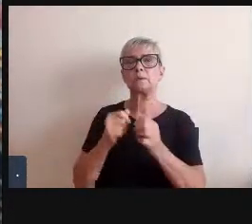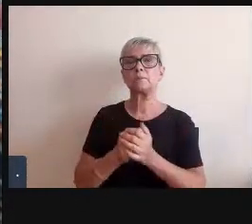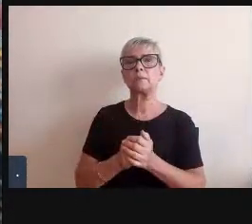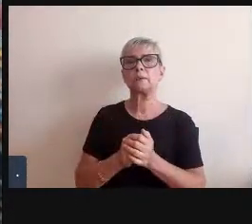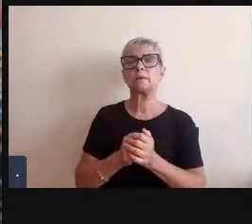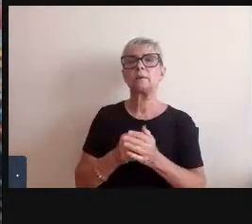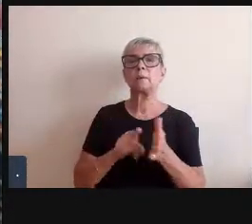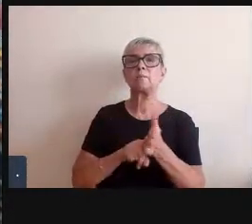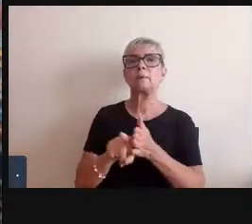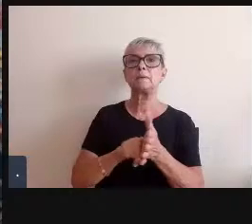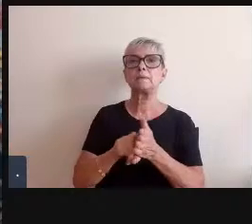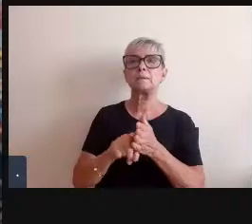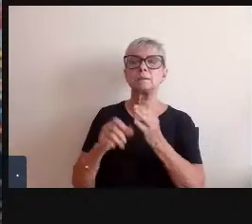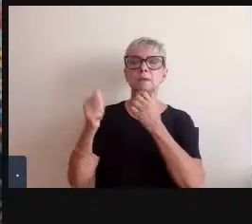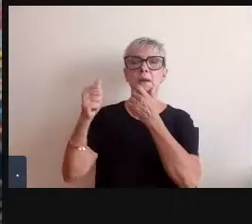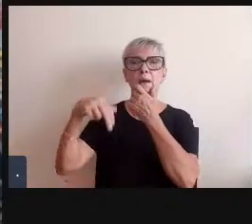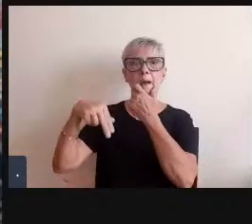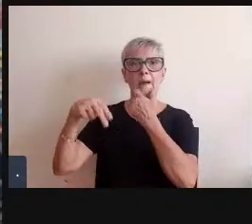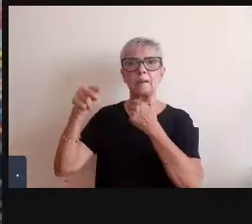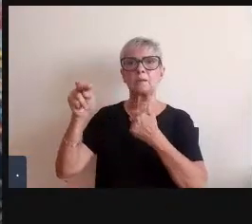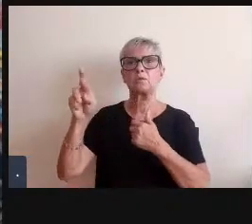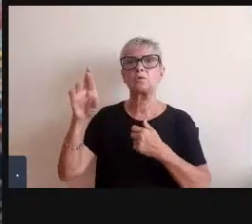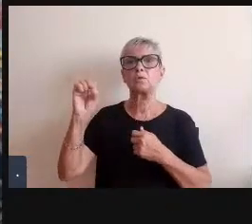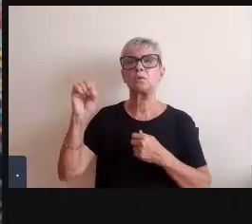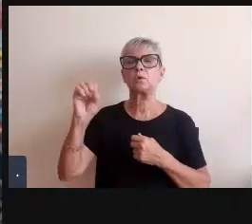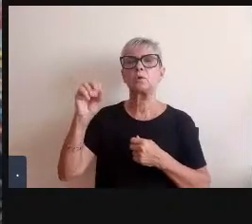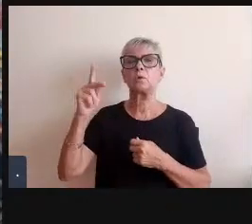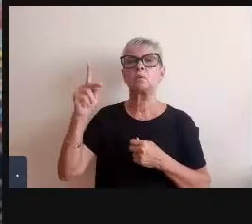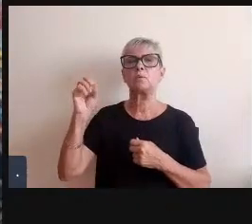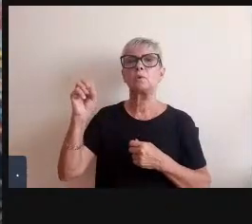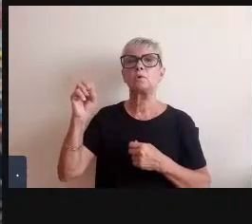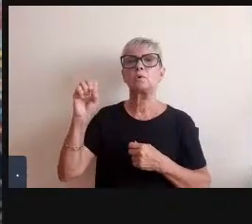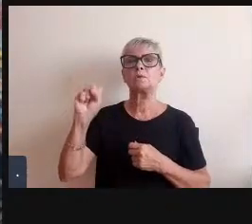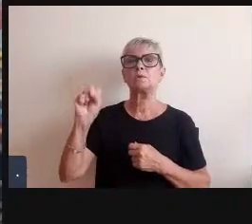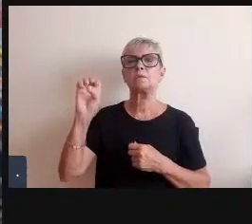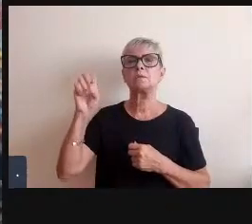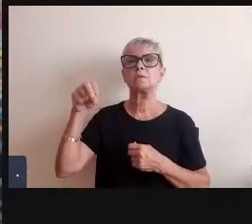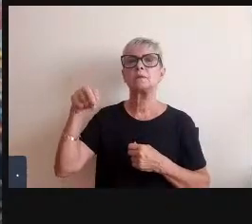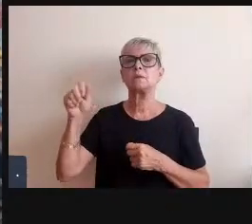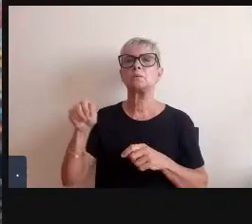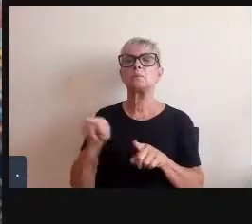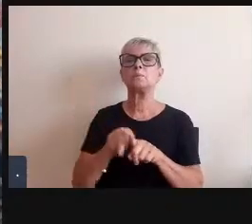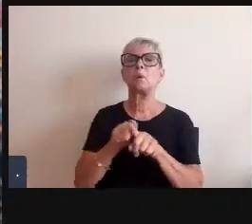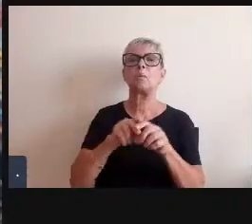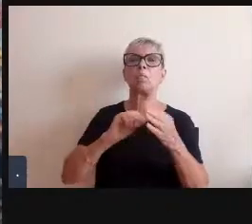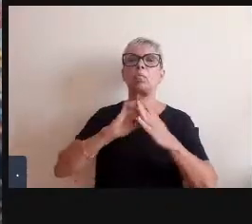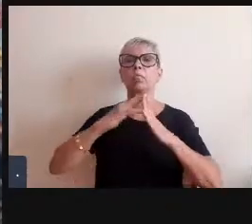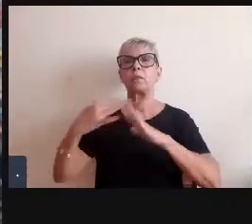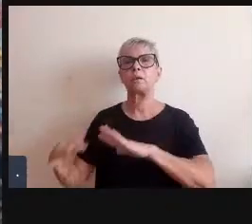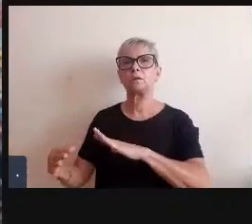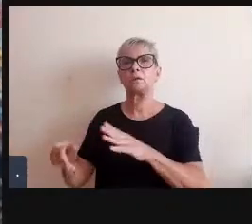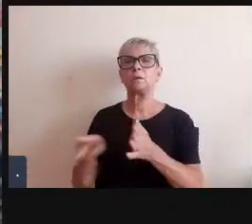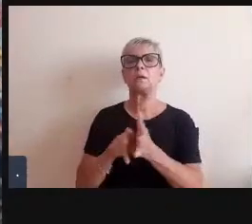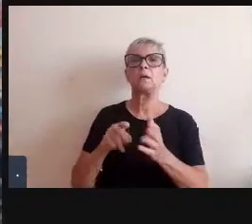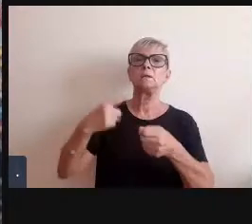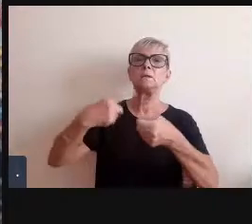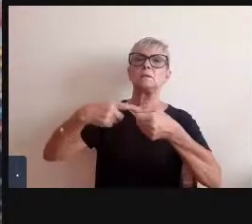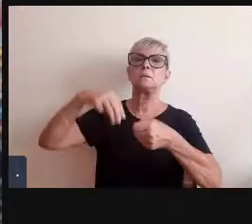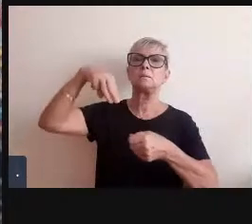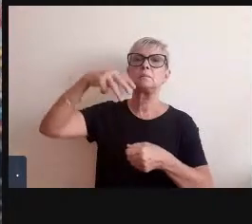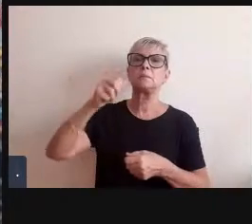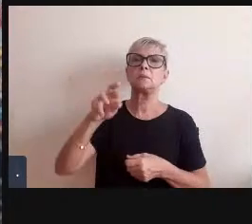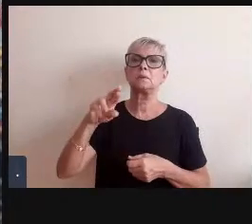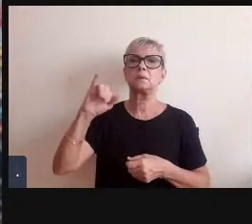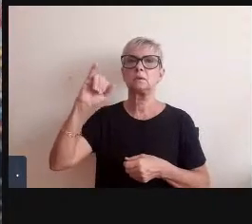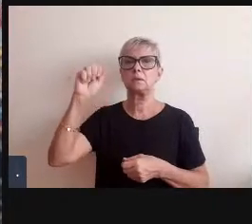que tem a ver com o desastre crime de Mariana etc então eu fiquei pensando nesse objeto e esse objeto é